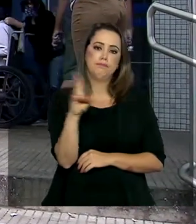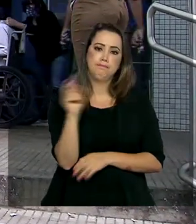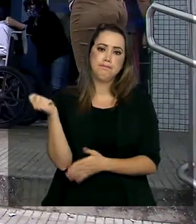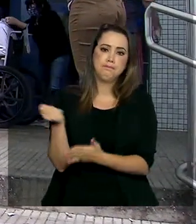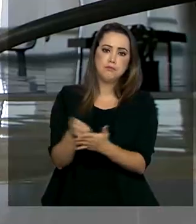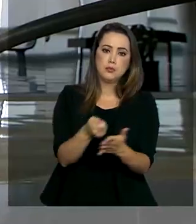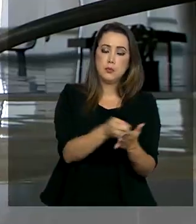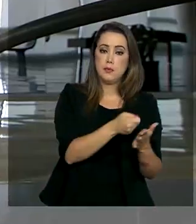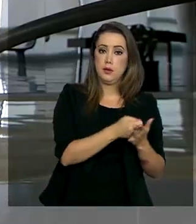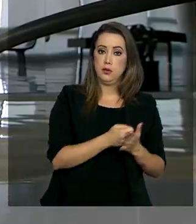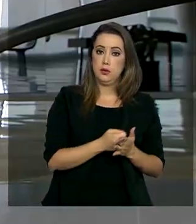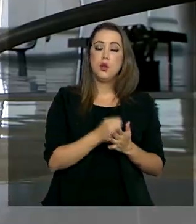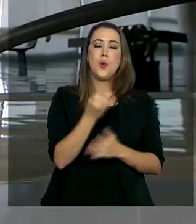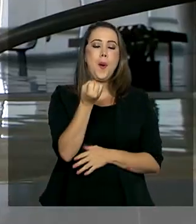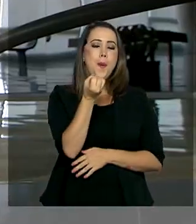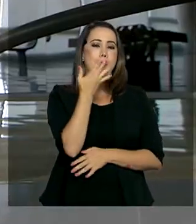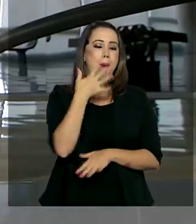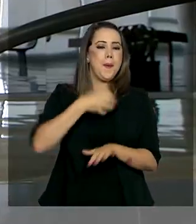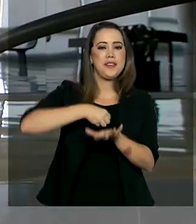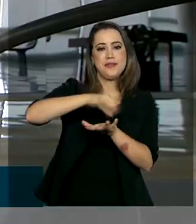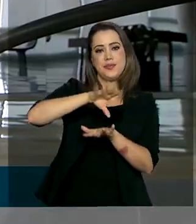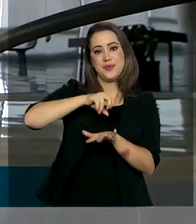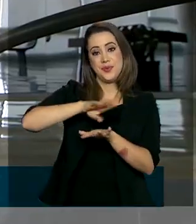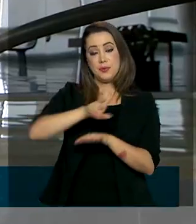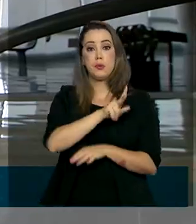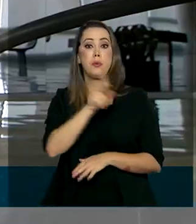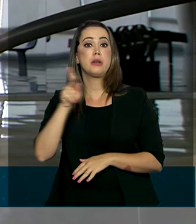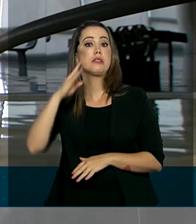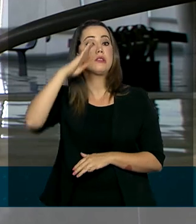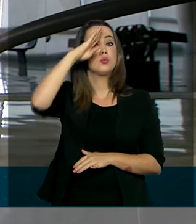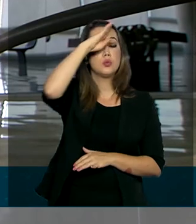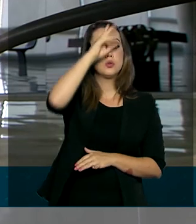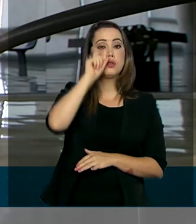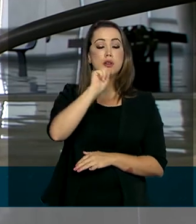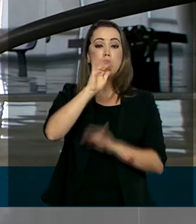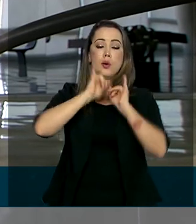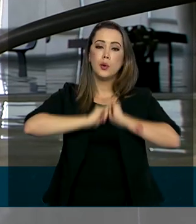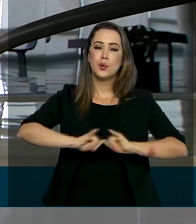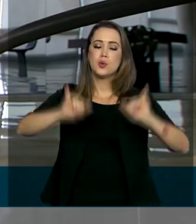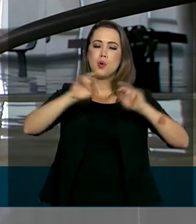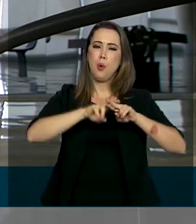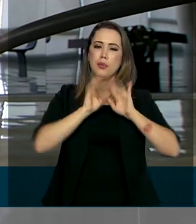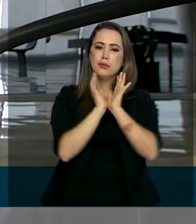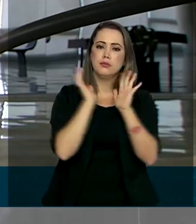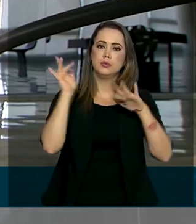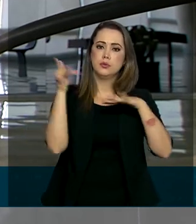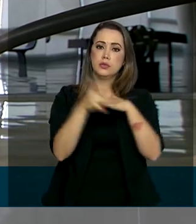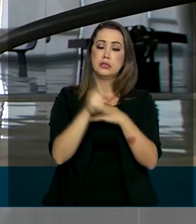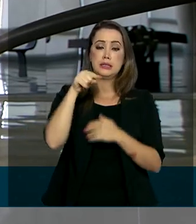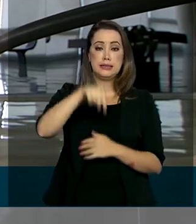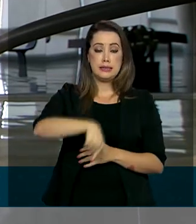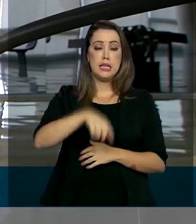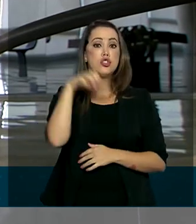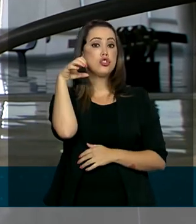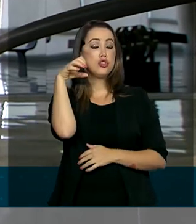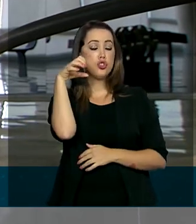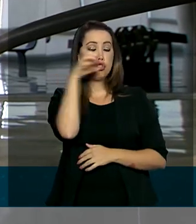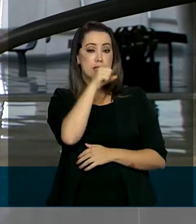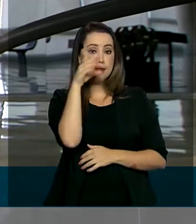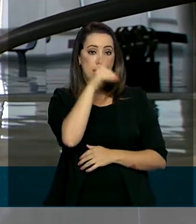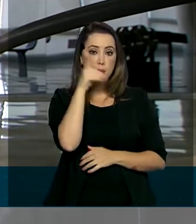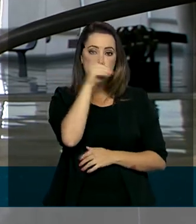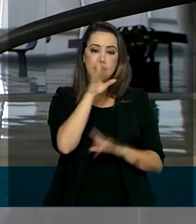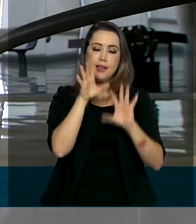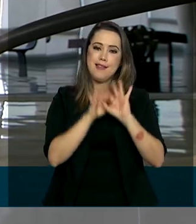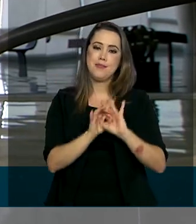pagamento. E uma boa notícia é que o presidente Jair Bolsonaro anunciou pelas redes sociais neste fim de semana que está